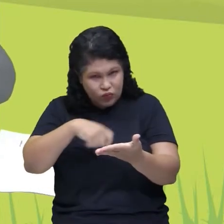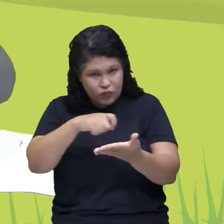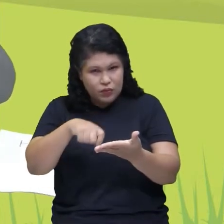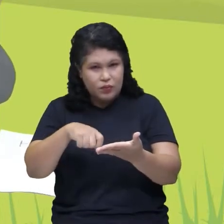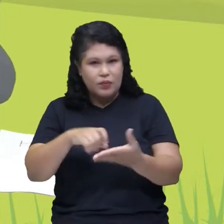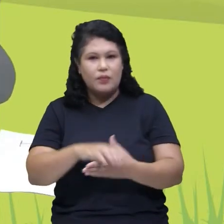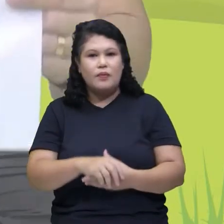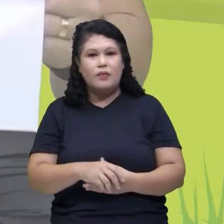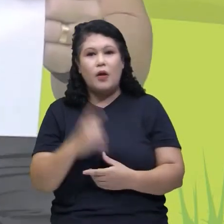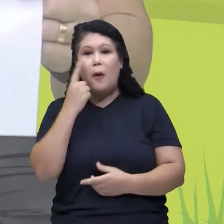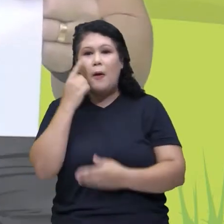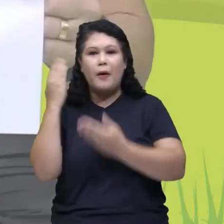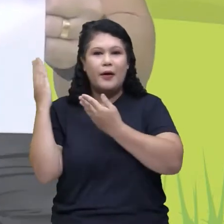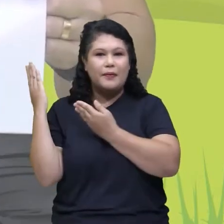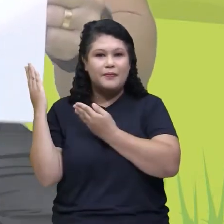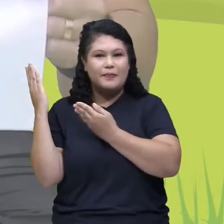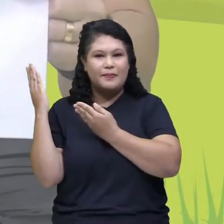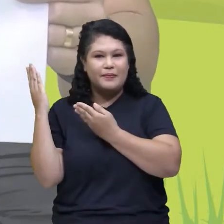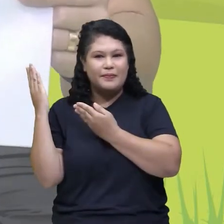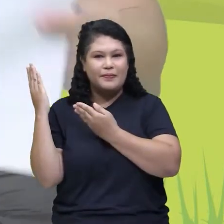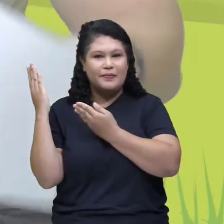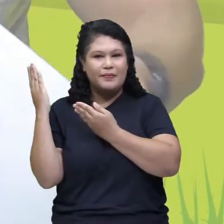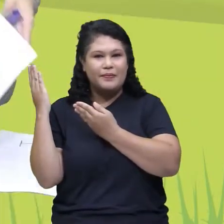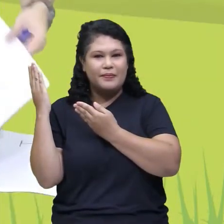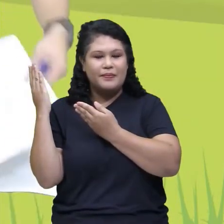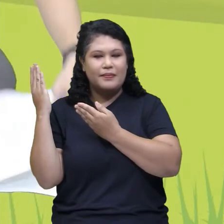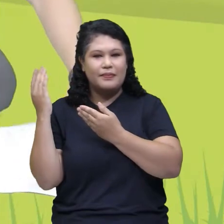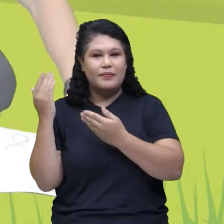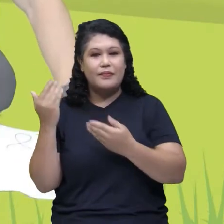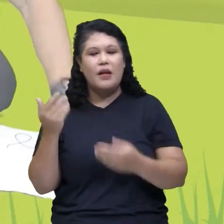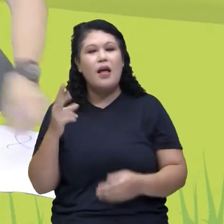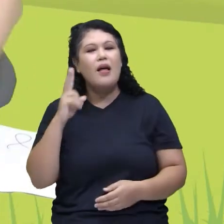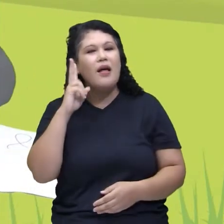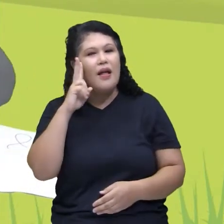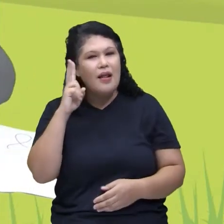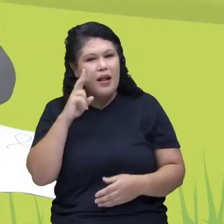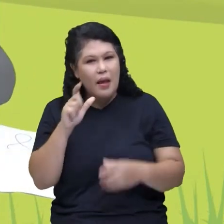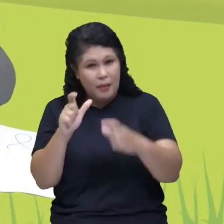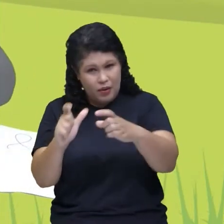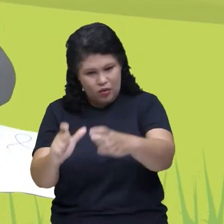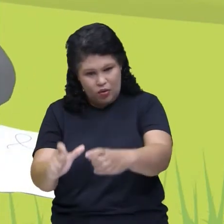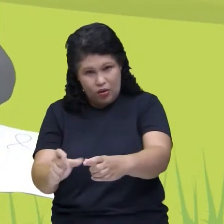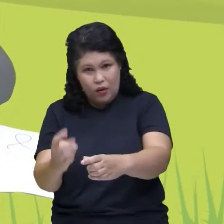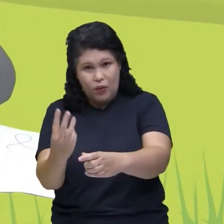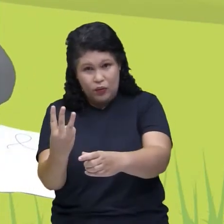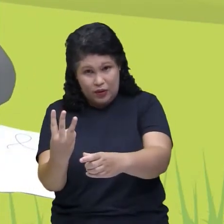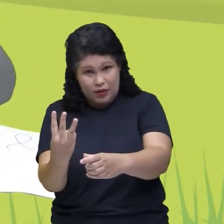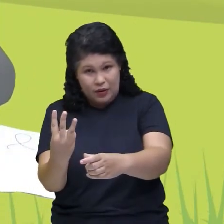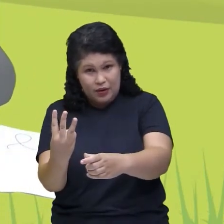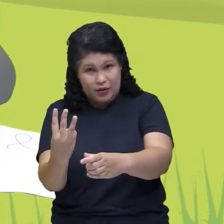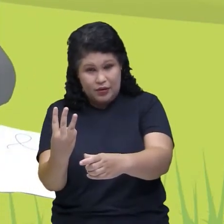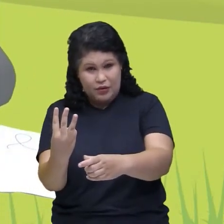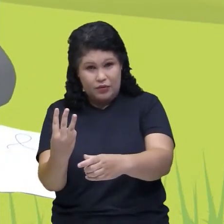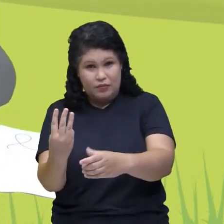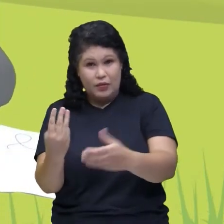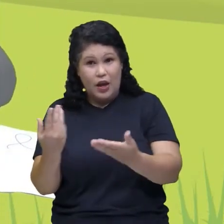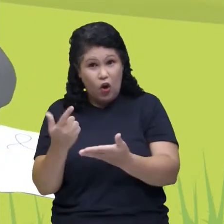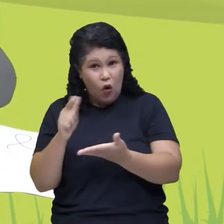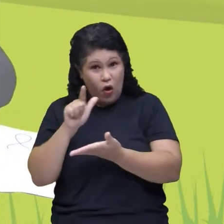Muito legal. Estação número 2. Muito bom. Fizemos a estação número 3.